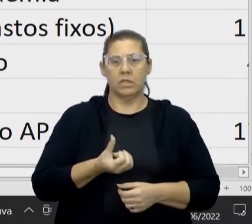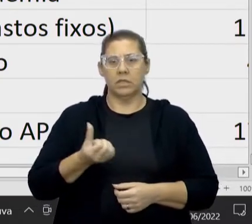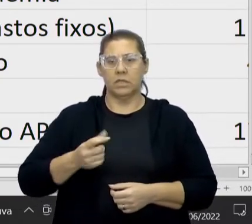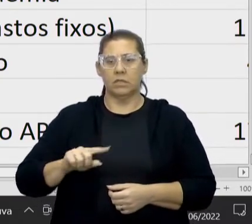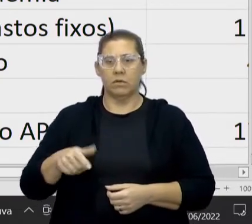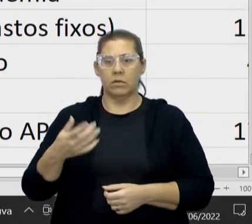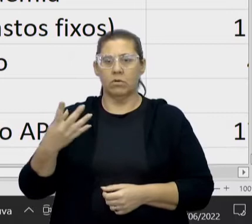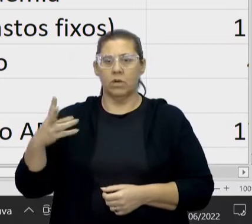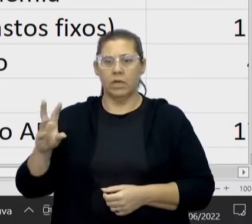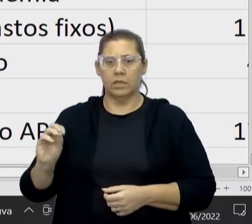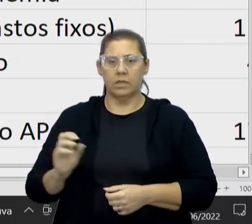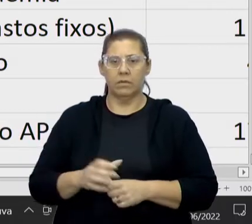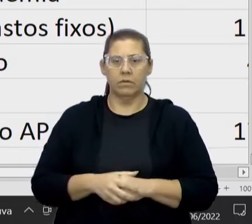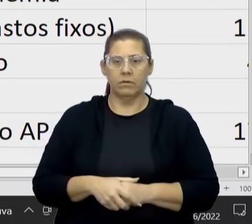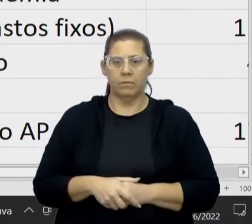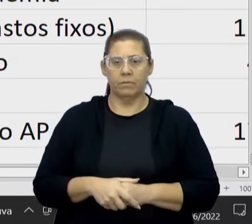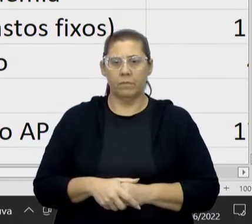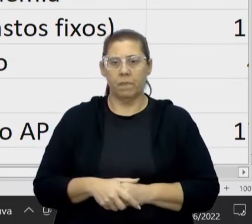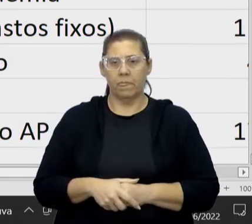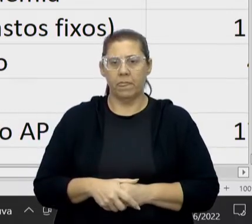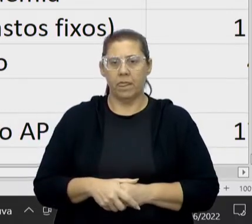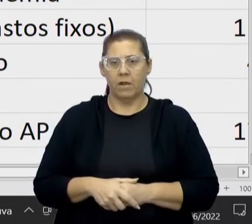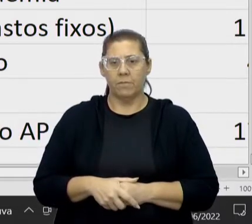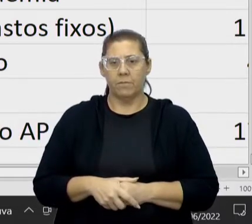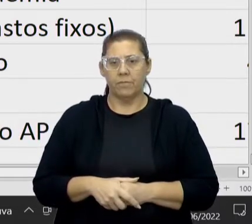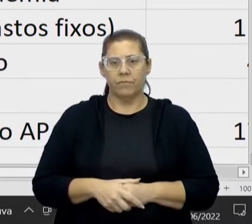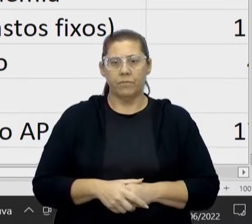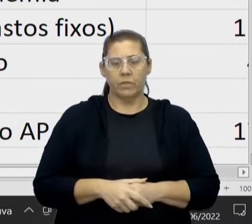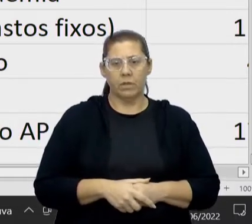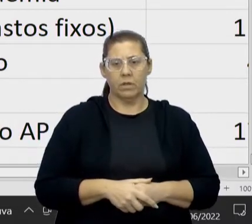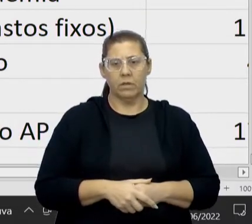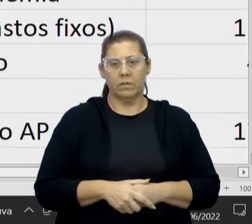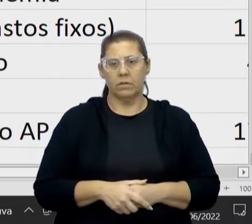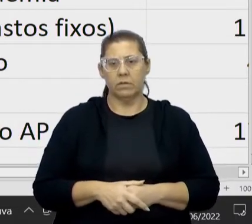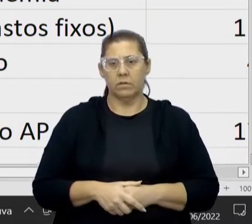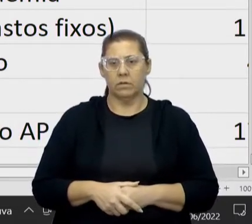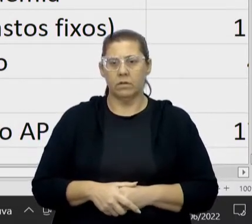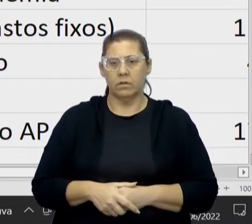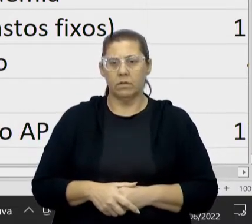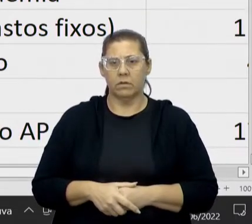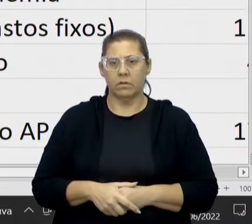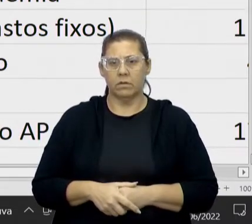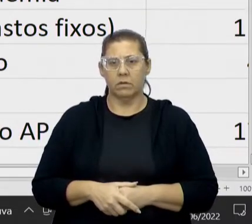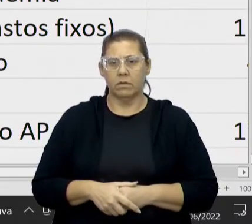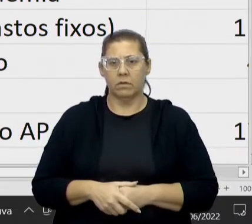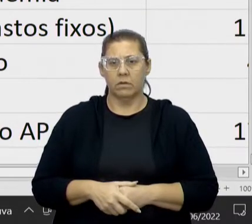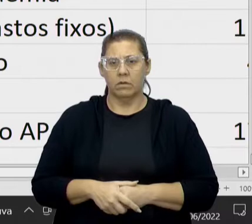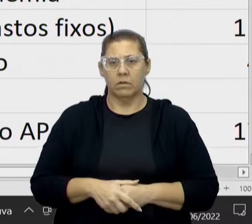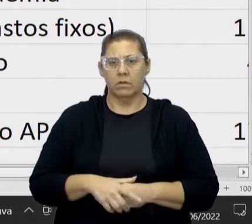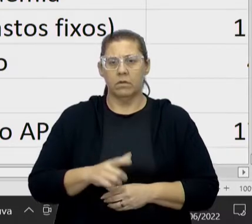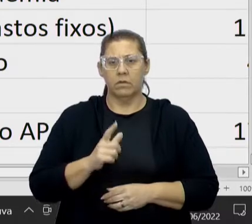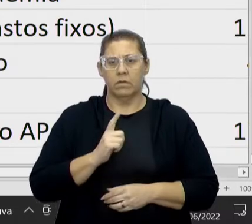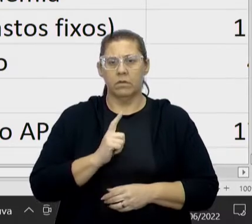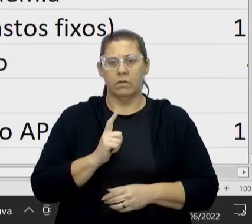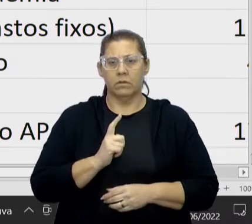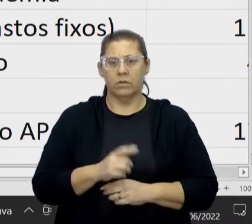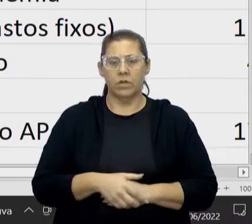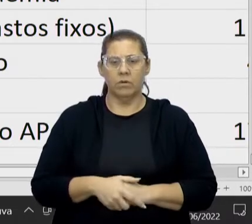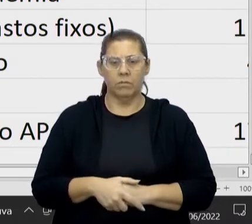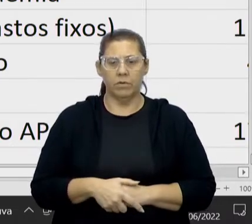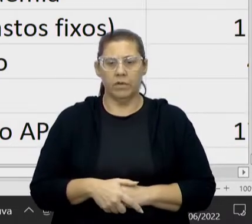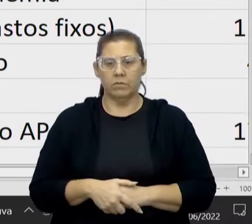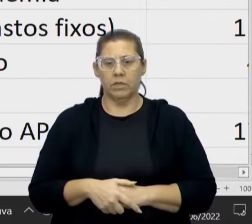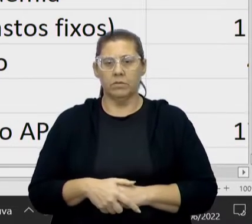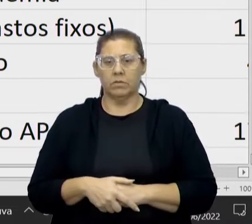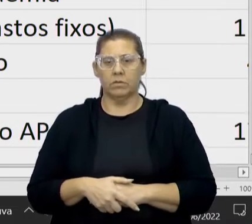866 de material, 1.008. Deixa eu só colocar aqui duas casas depois da vírgula, para que a gente não está acostumada com